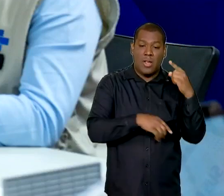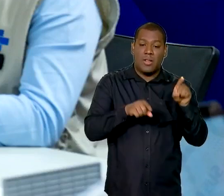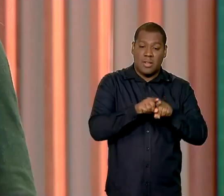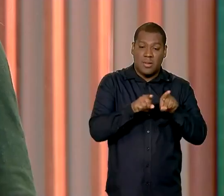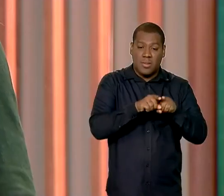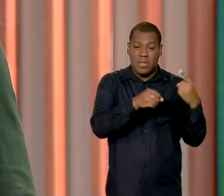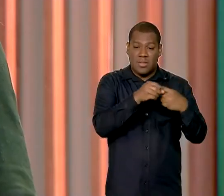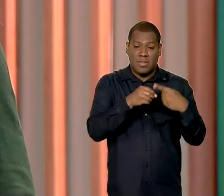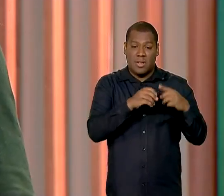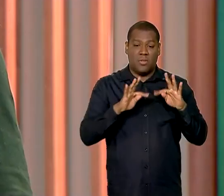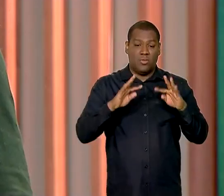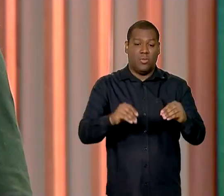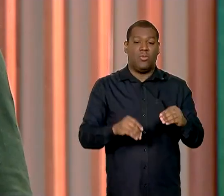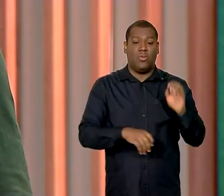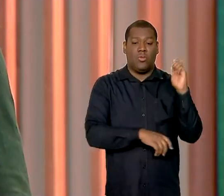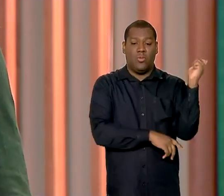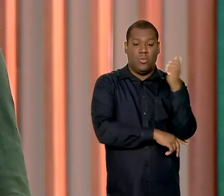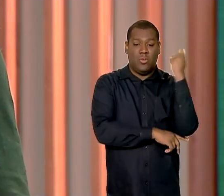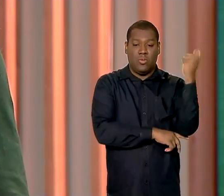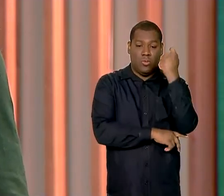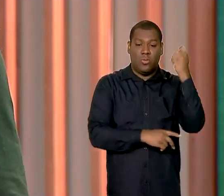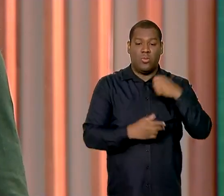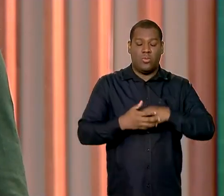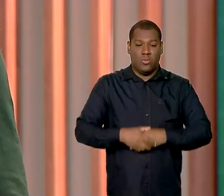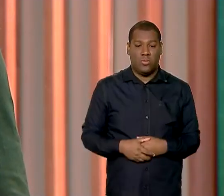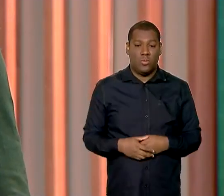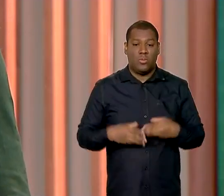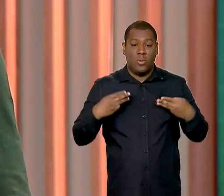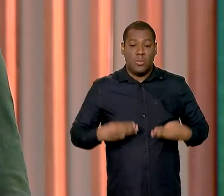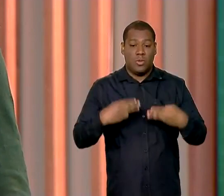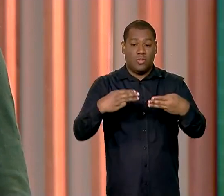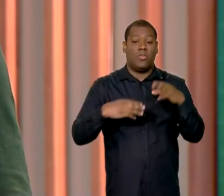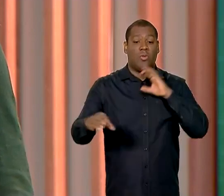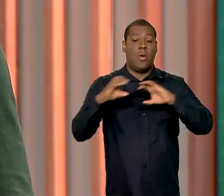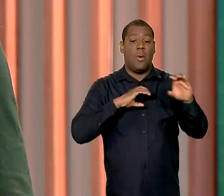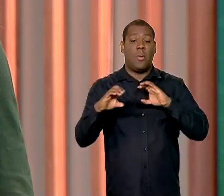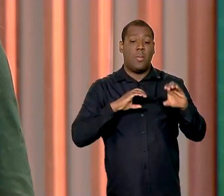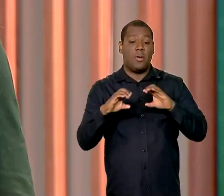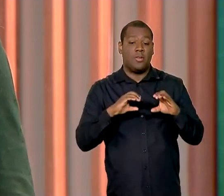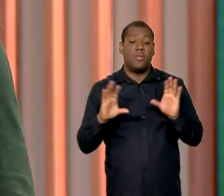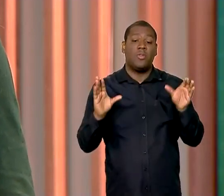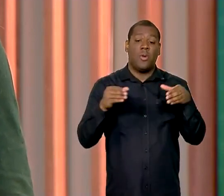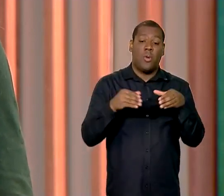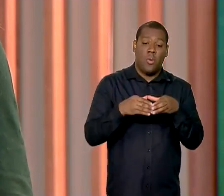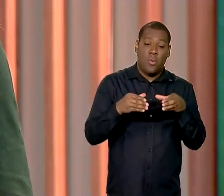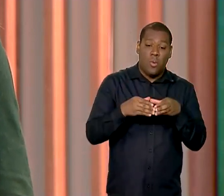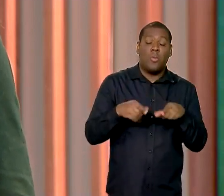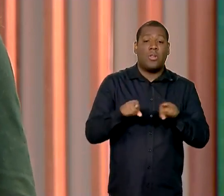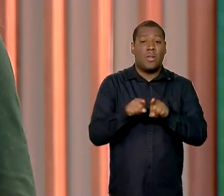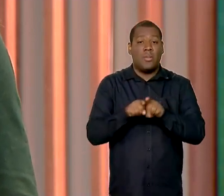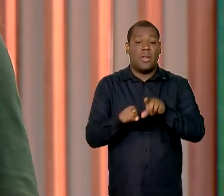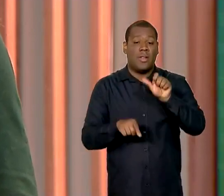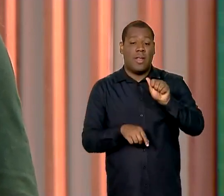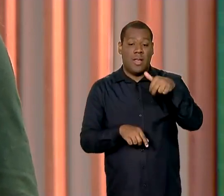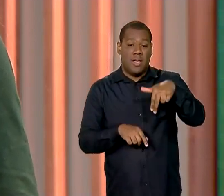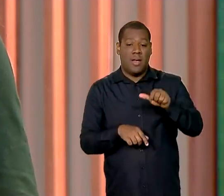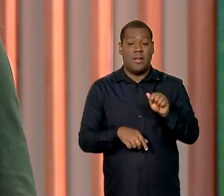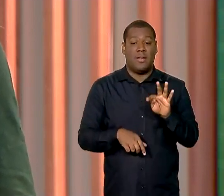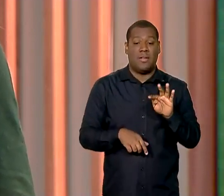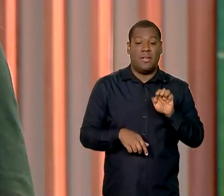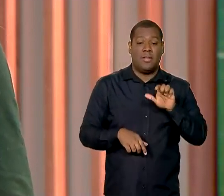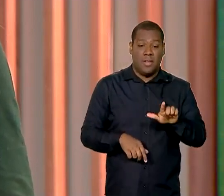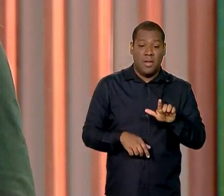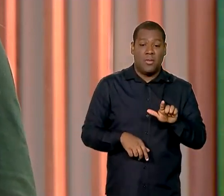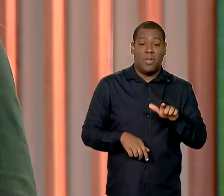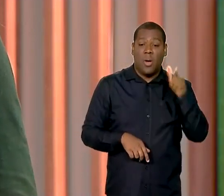E uma força-tarefa do Ministério das Comunicações, da Anatel e de Operadoras conseguiu reduzir